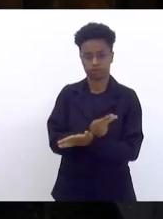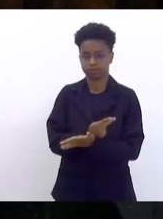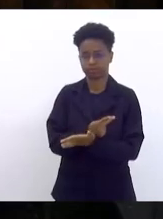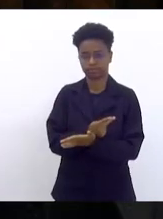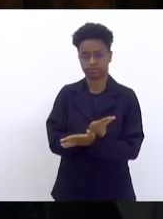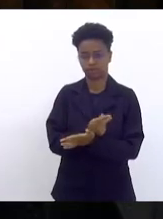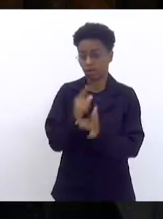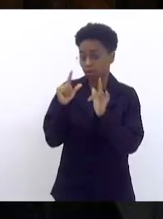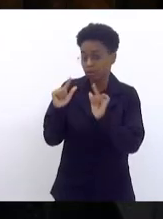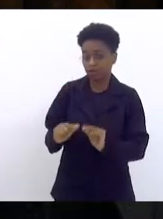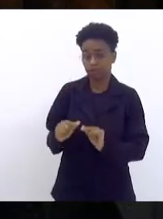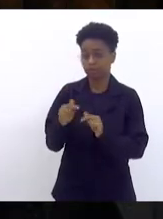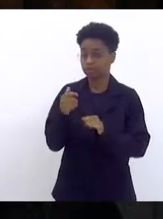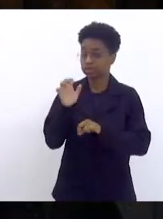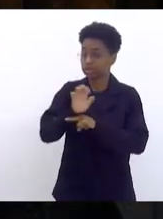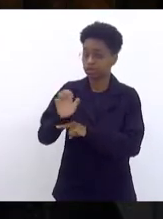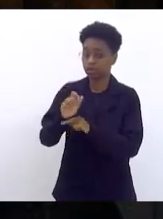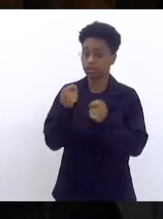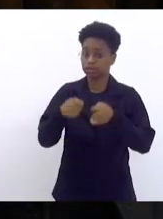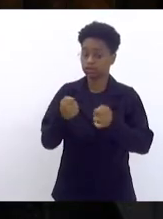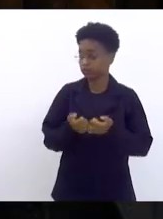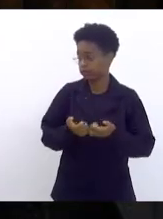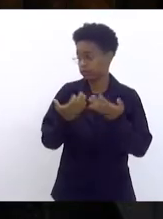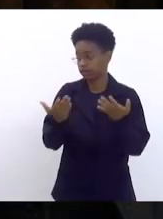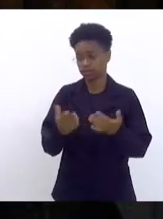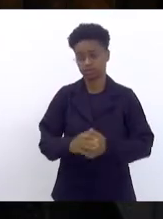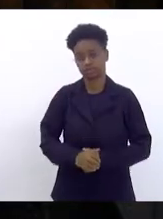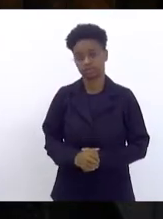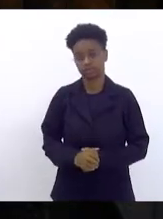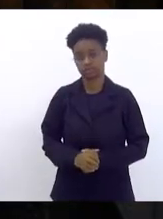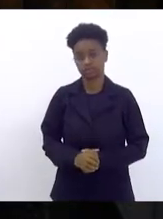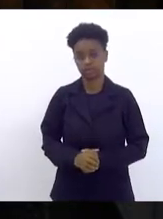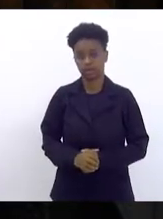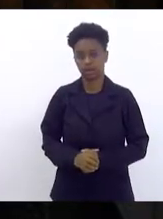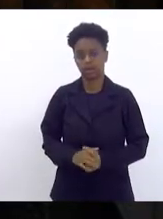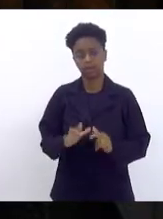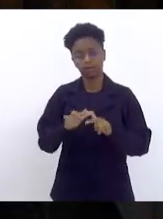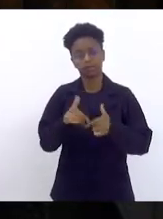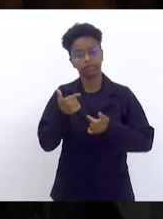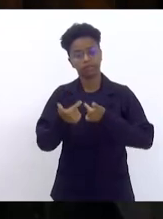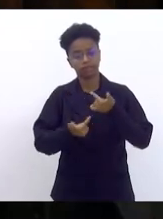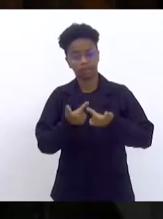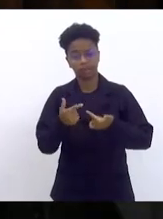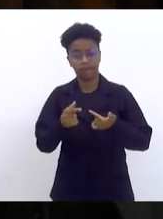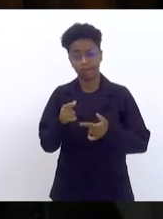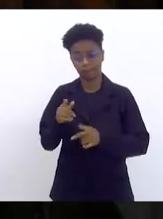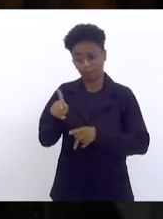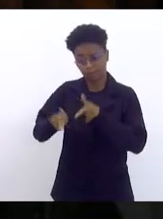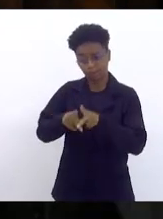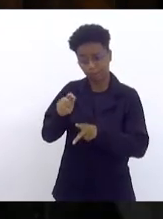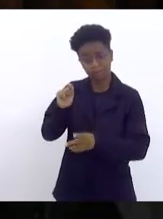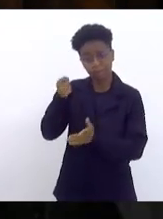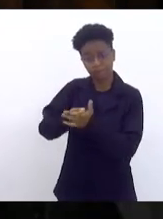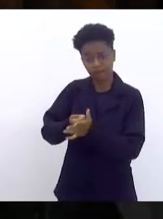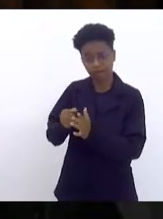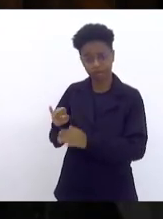tem que fornecer de contraportação de serviços pelos impostos que a população paga.